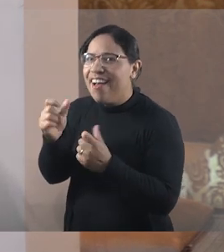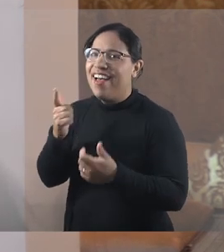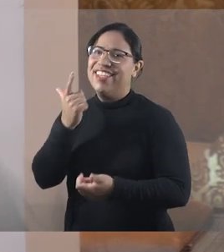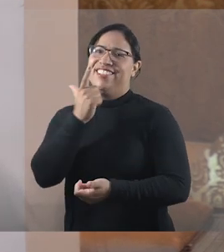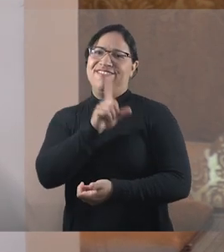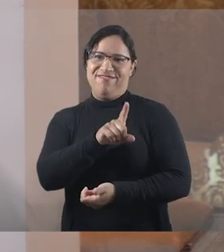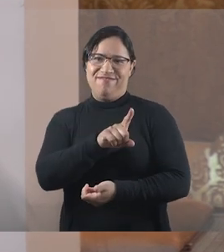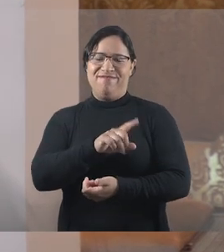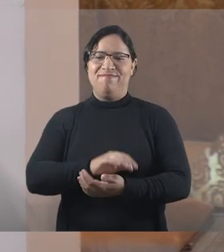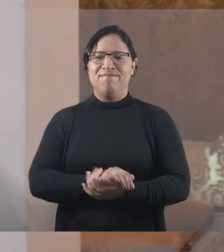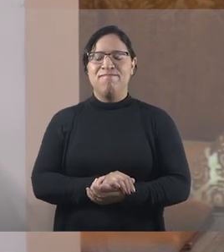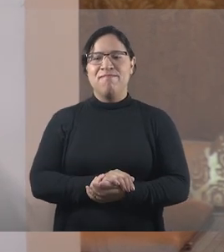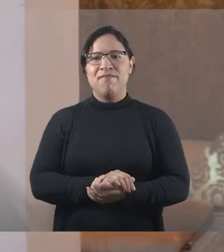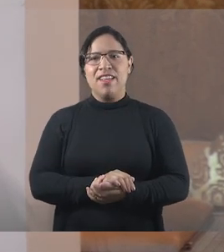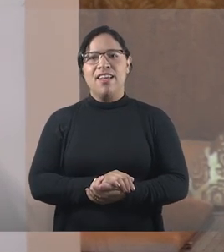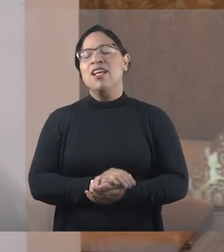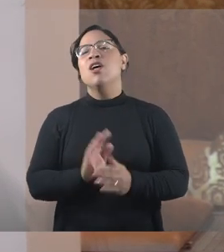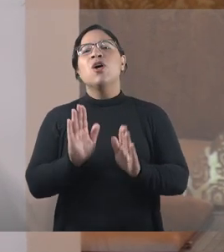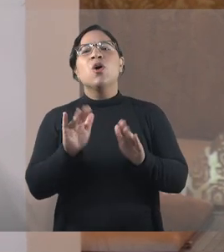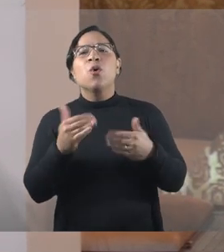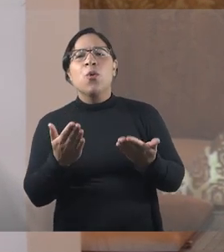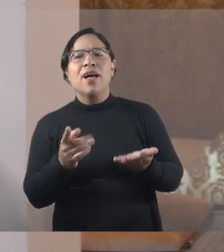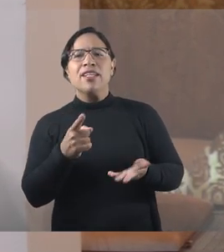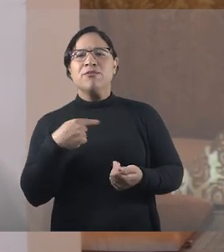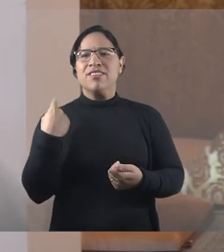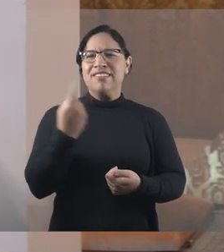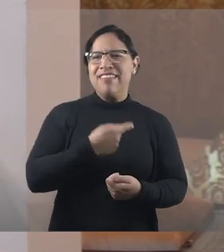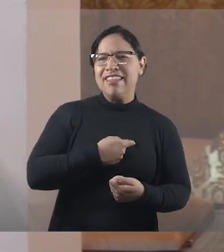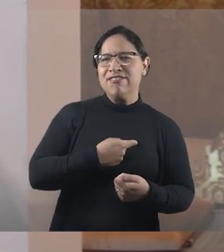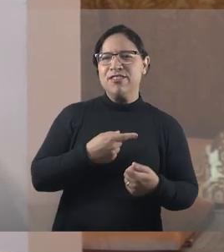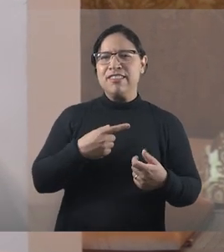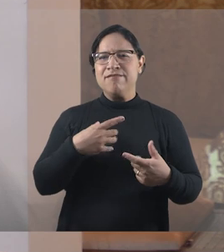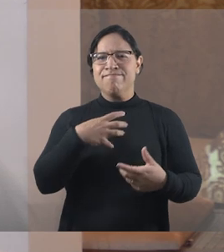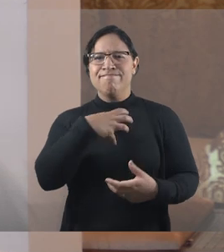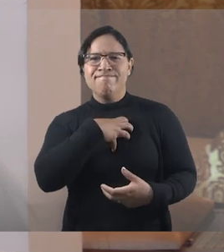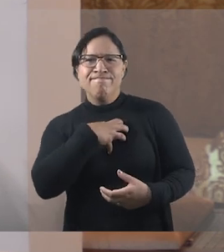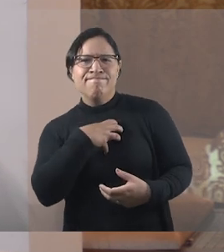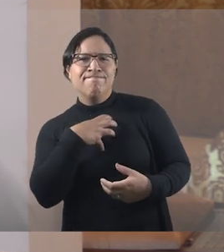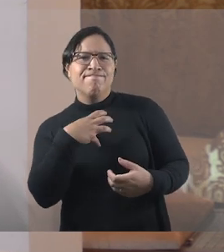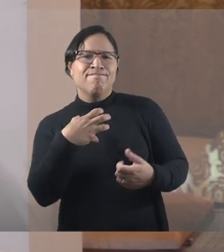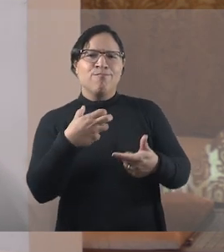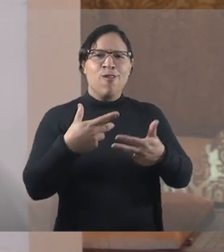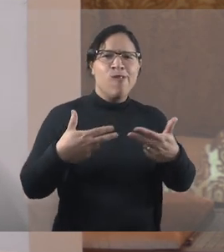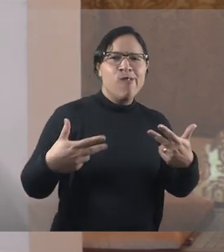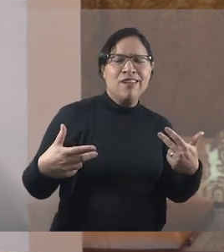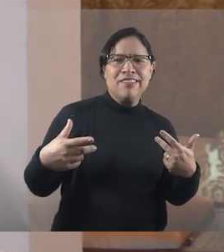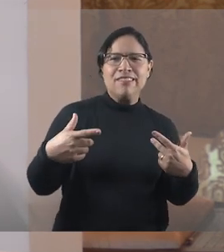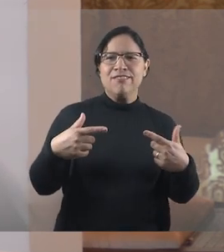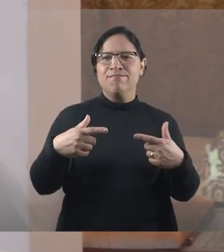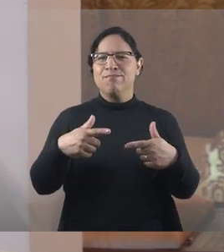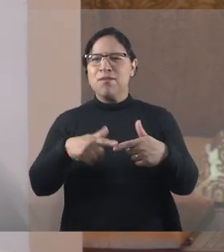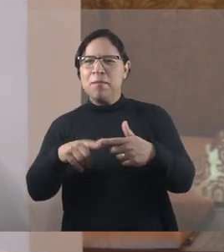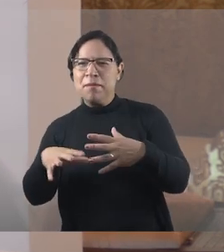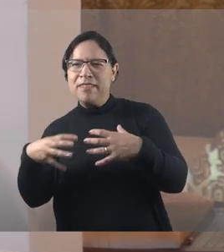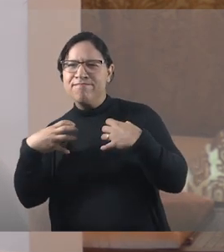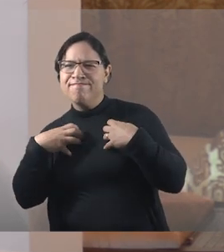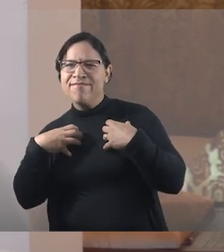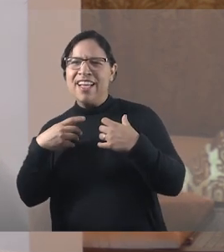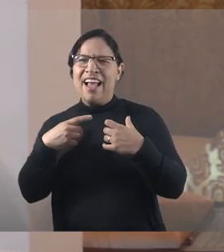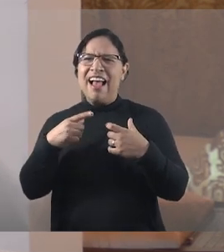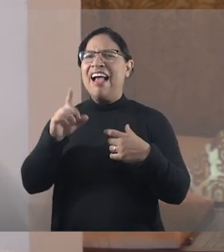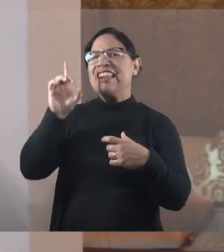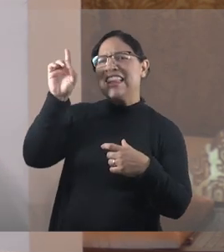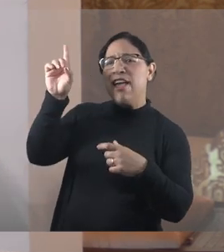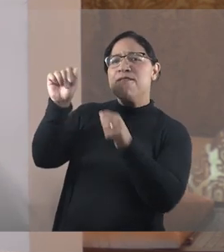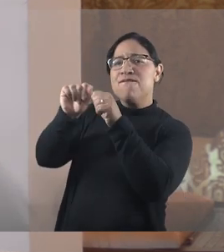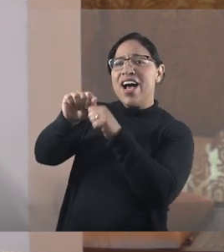temos quando nós lidamos com as diversas situações. E, por vezes, nós nos sentimos no direito de impor, dizendo, Deus, é melhor que seja assim, é melhor que o